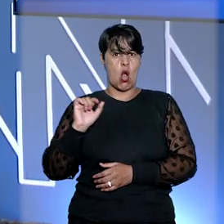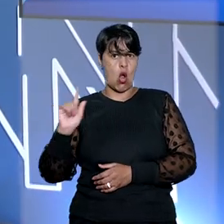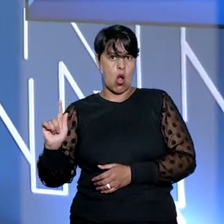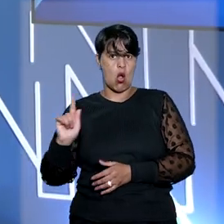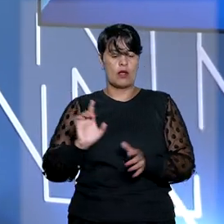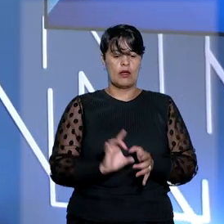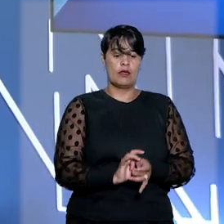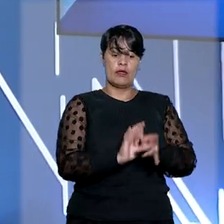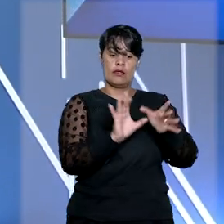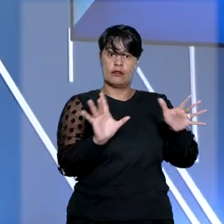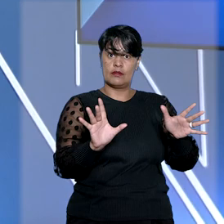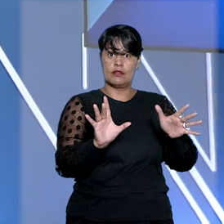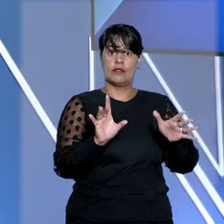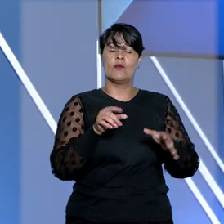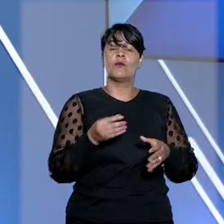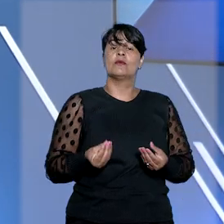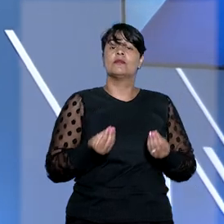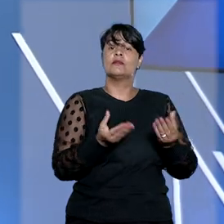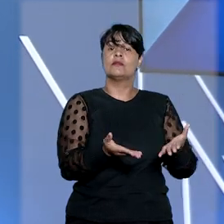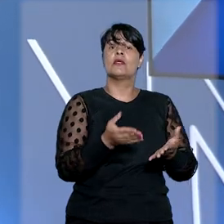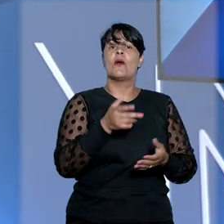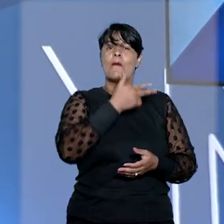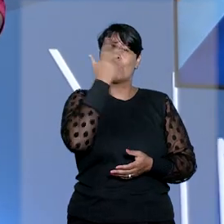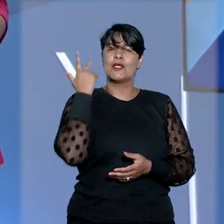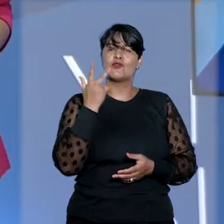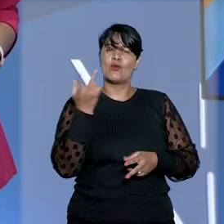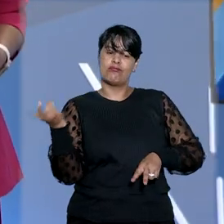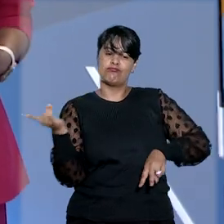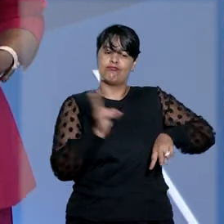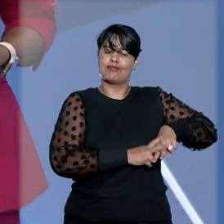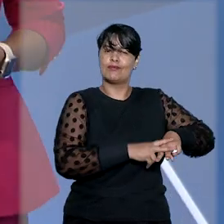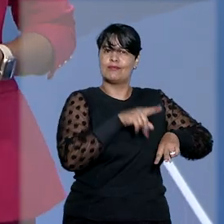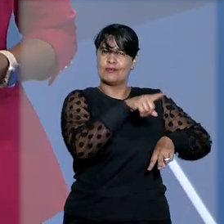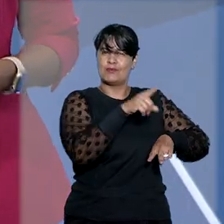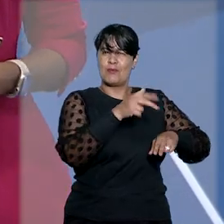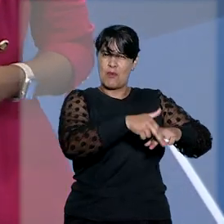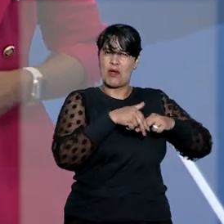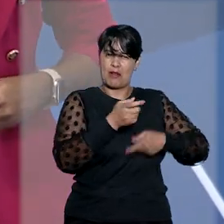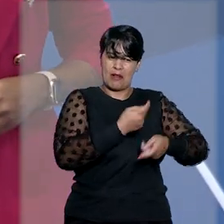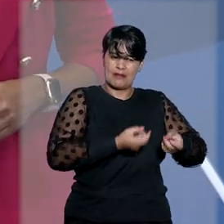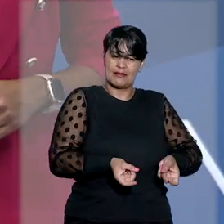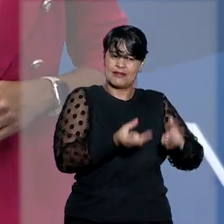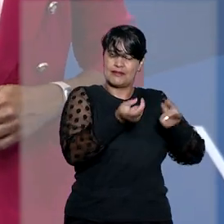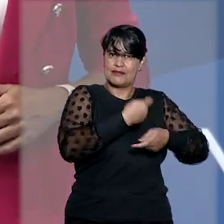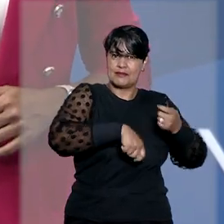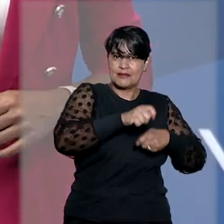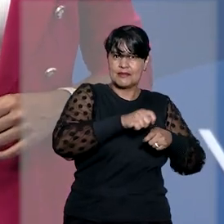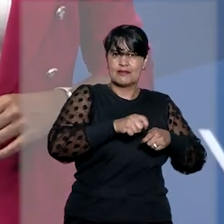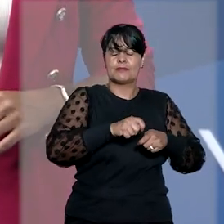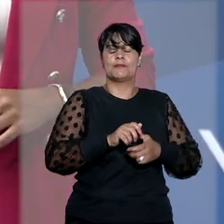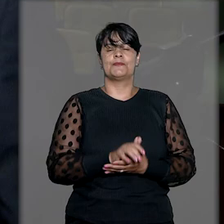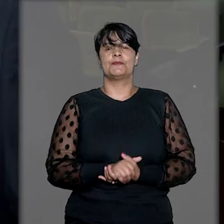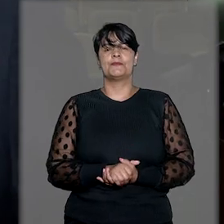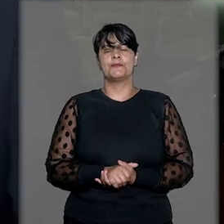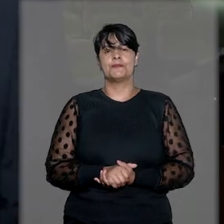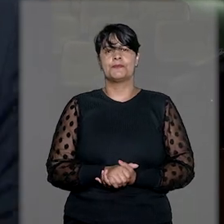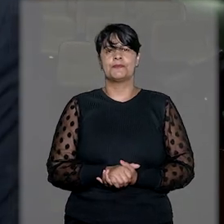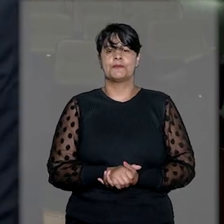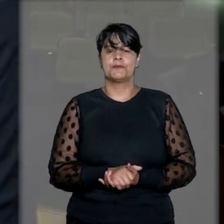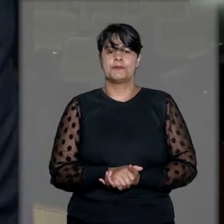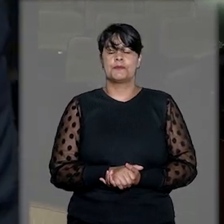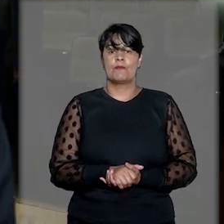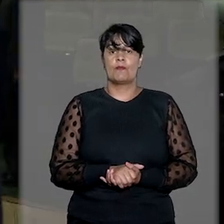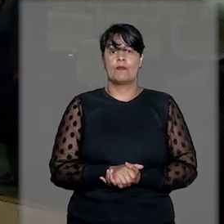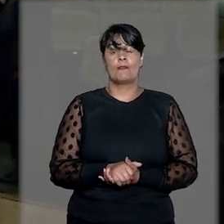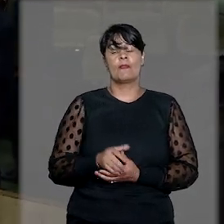concedeu liberdade a condenado por tráfico que foi torturado por policiais para confessar crime. O